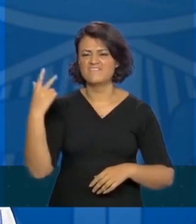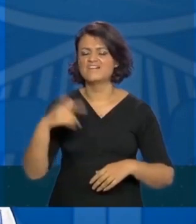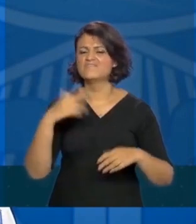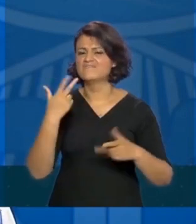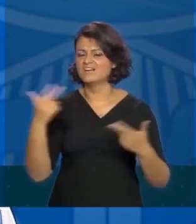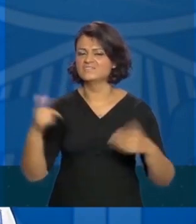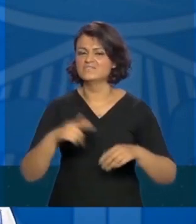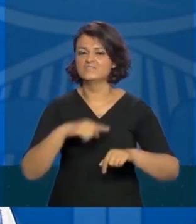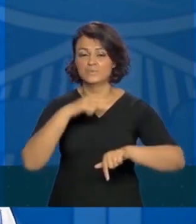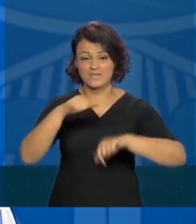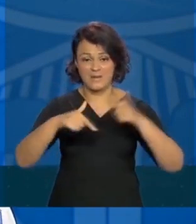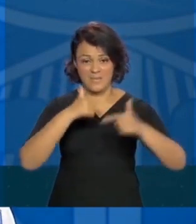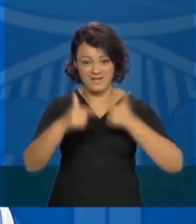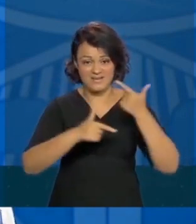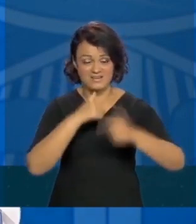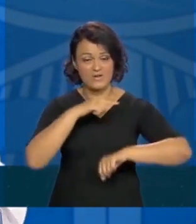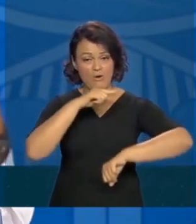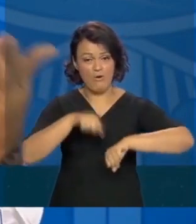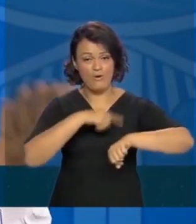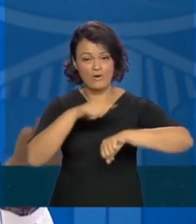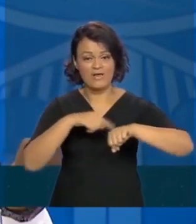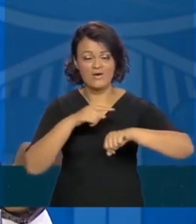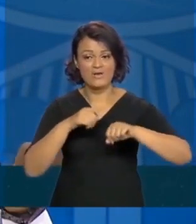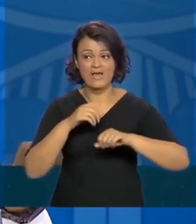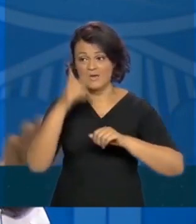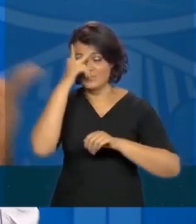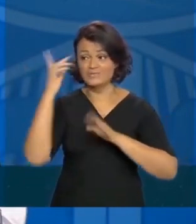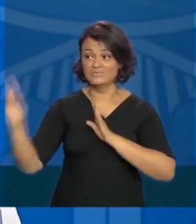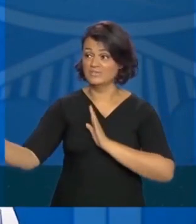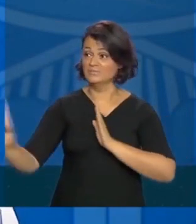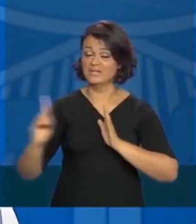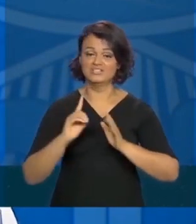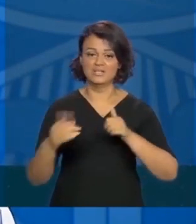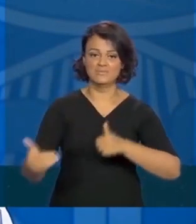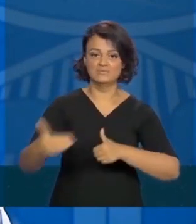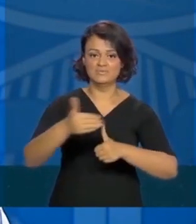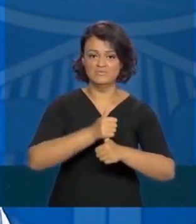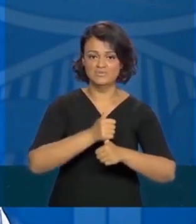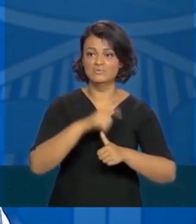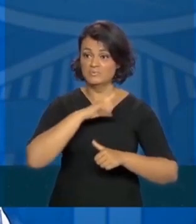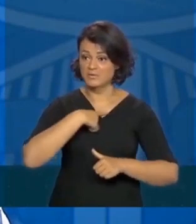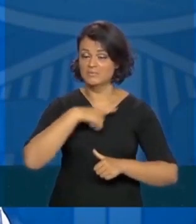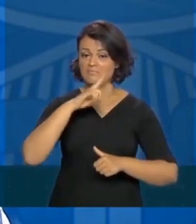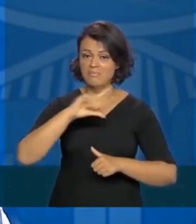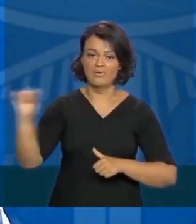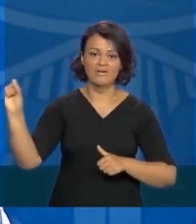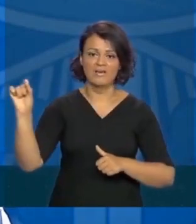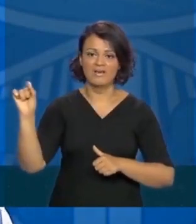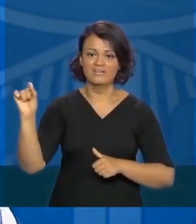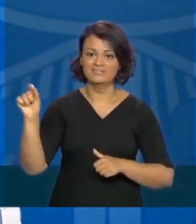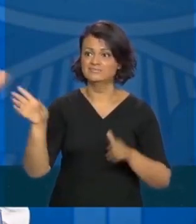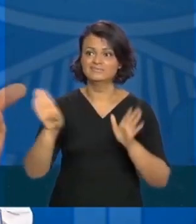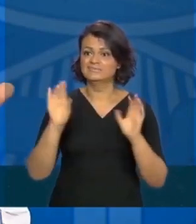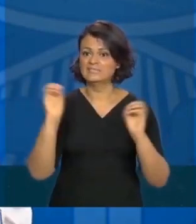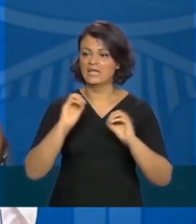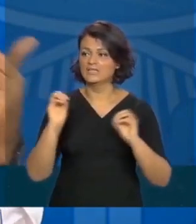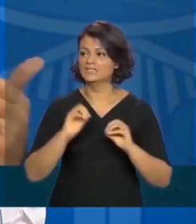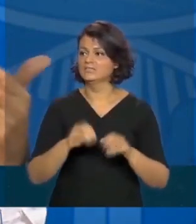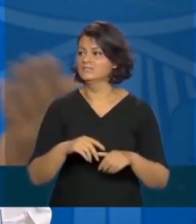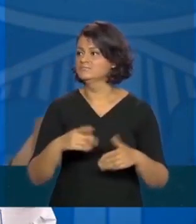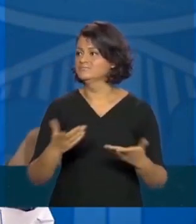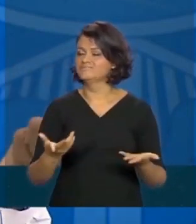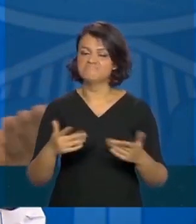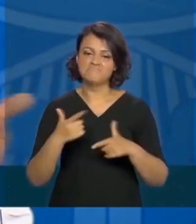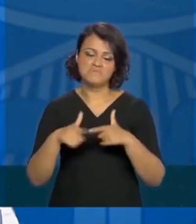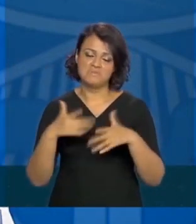terminar plantão na minha vida e o plantonista que tinha que chegar para me render, para eu poder ir embora, não aparecer por